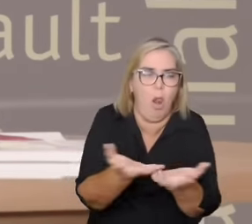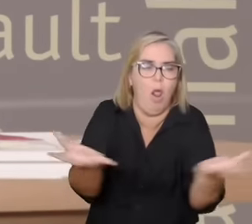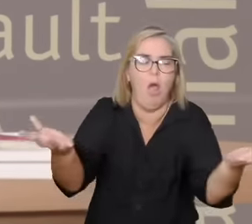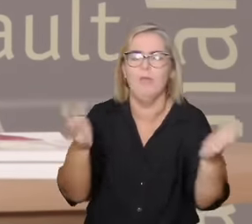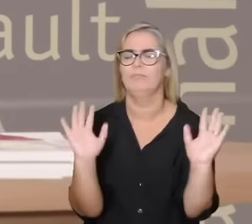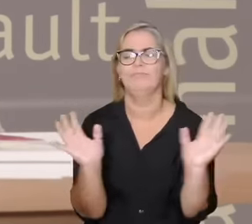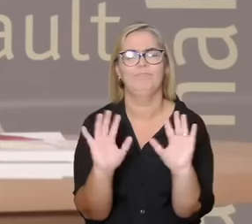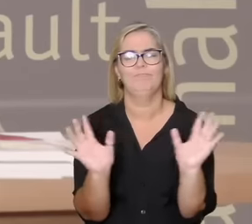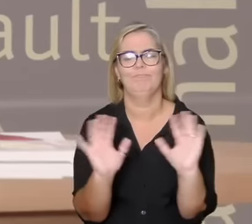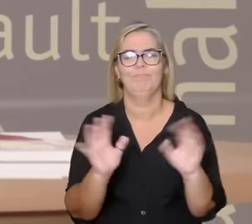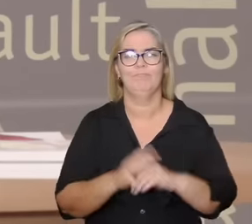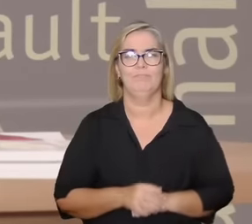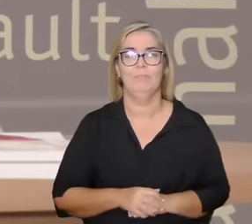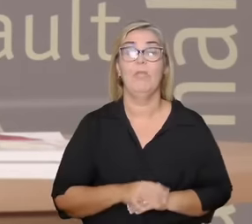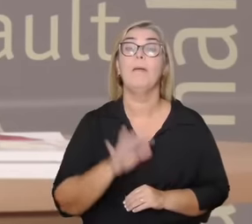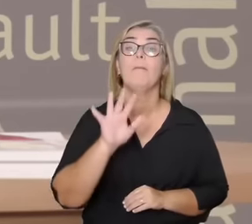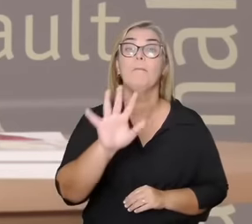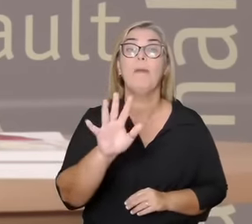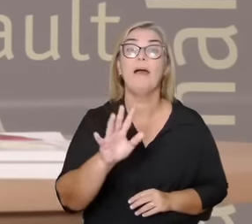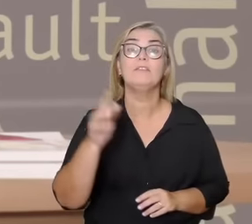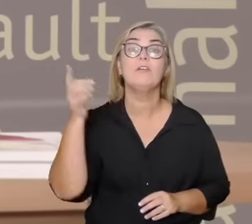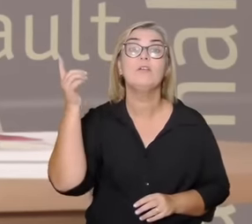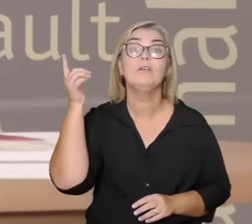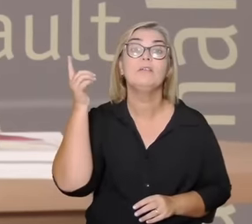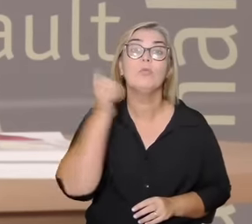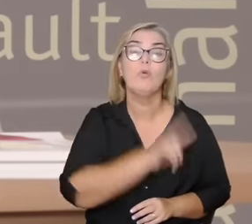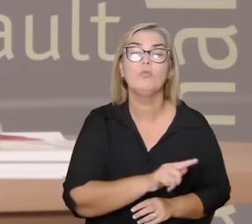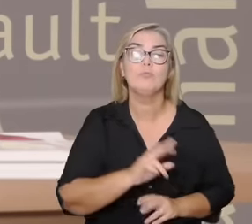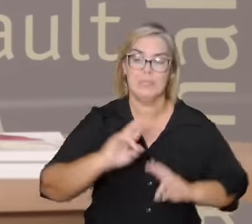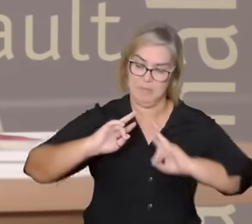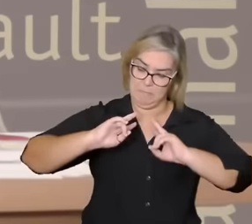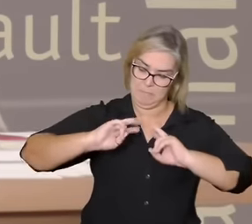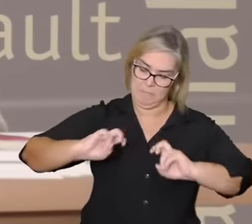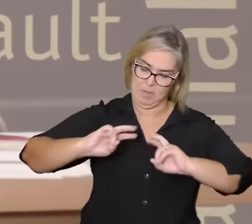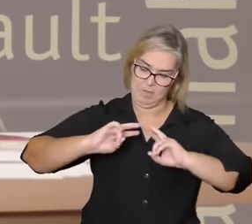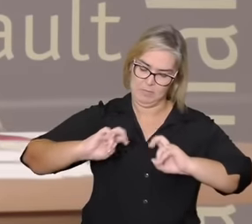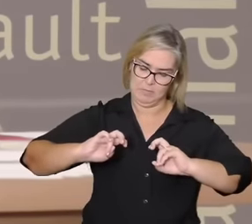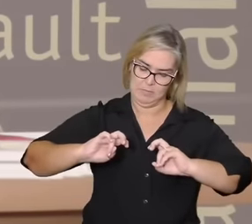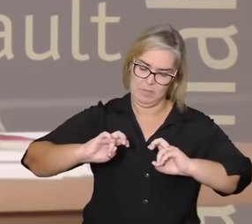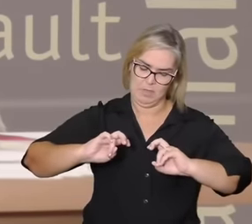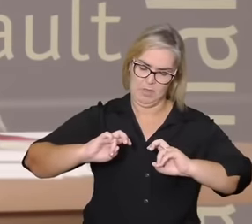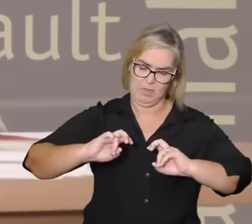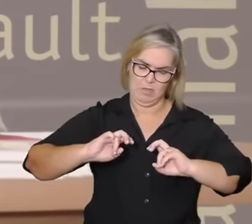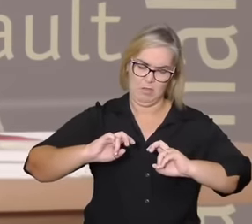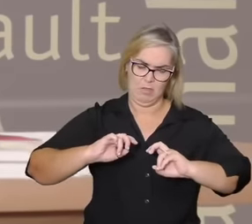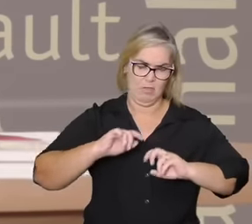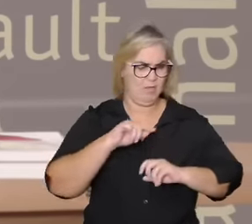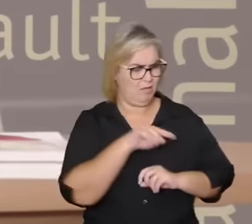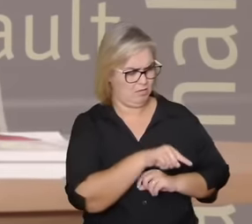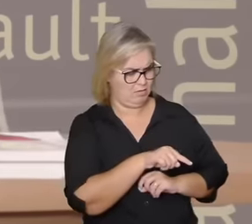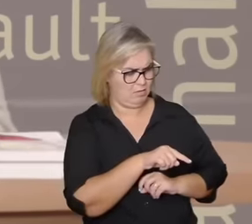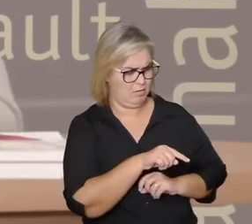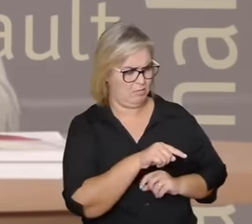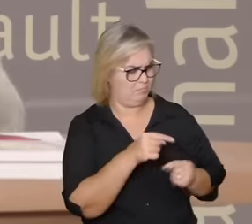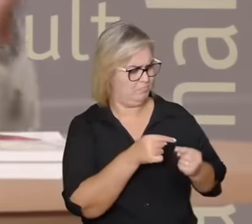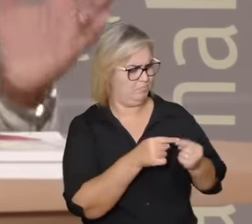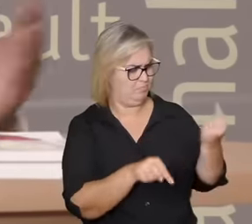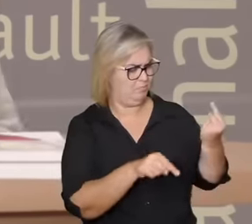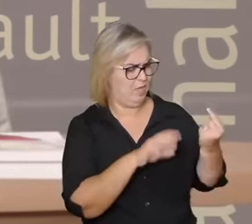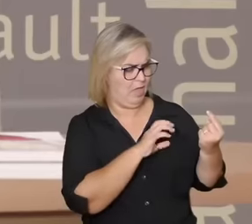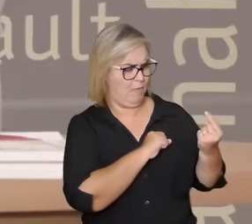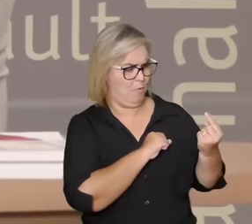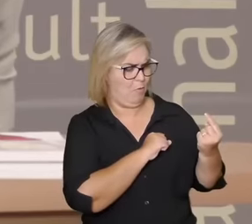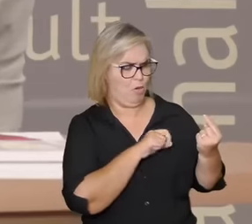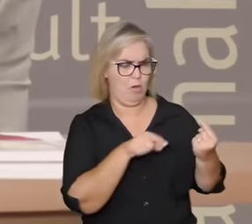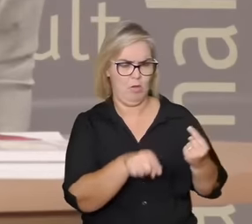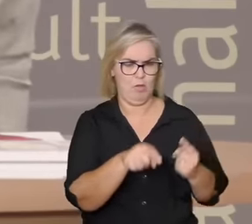saber quando nós não somos capazes de amar algumas coisas algumas pessoas e alguns projetos de